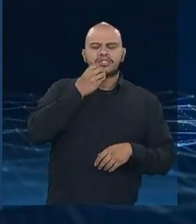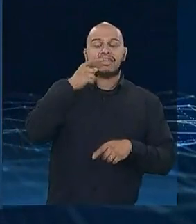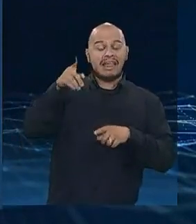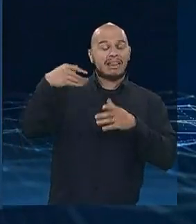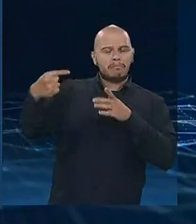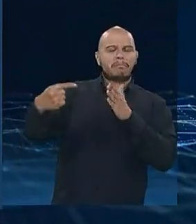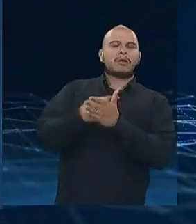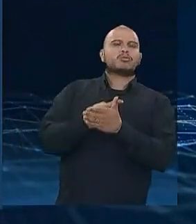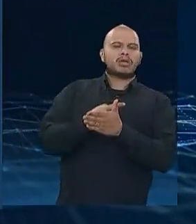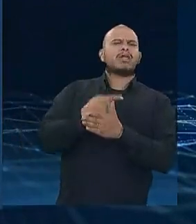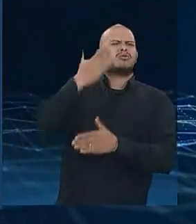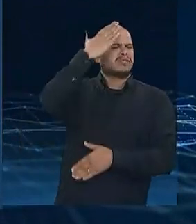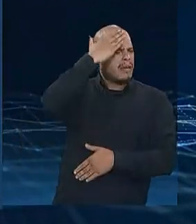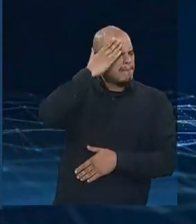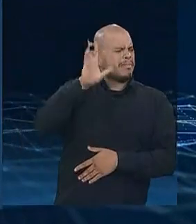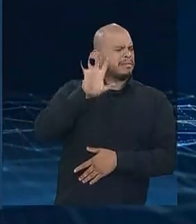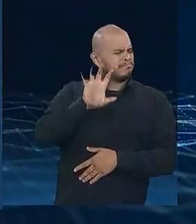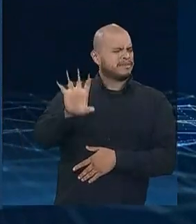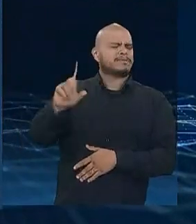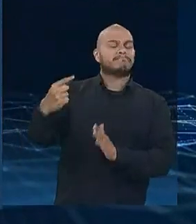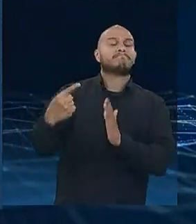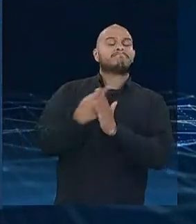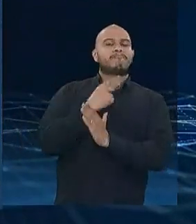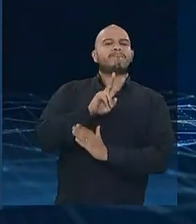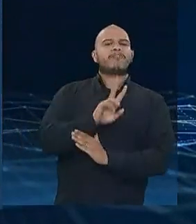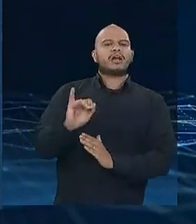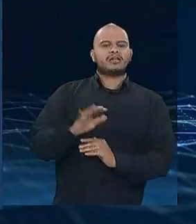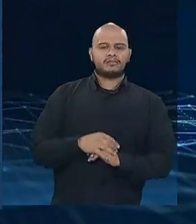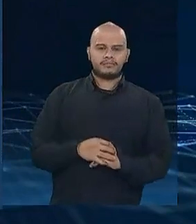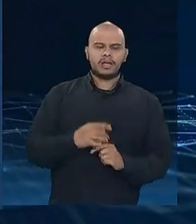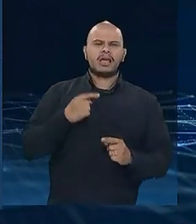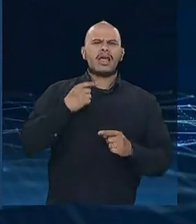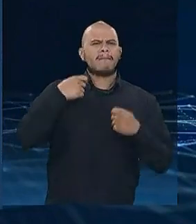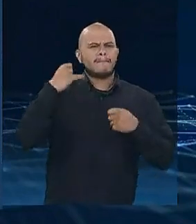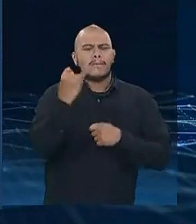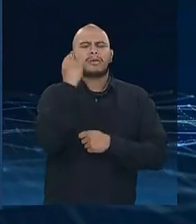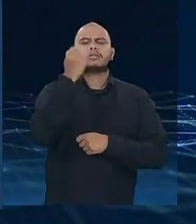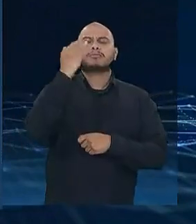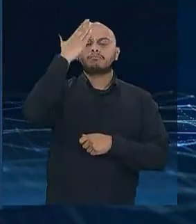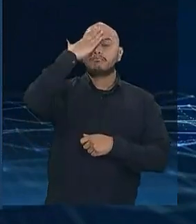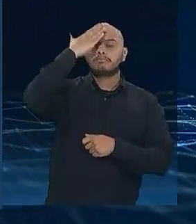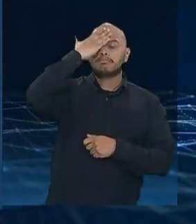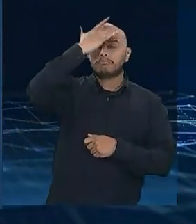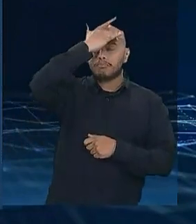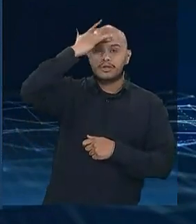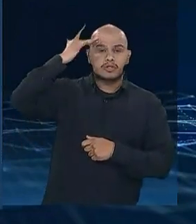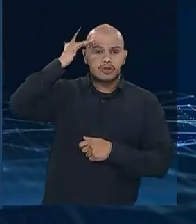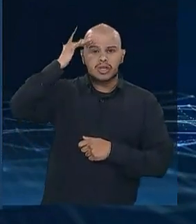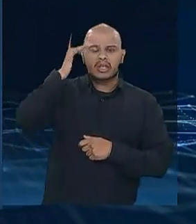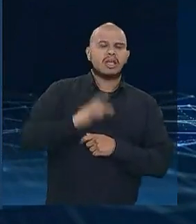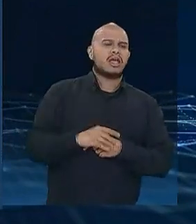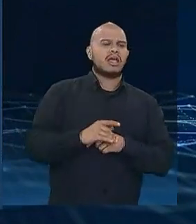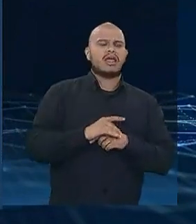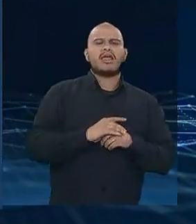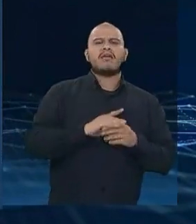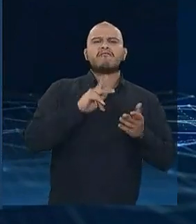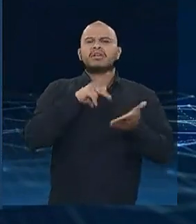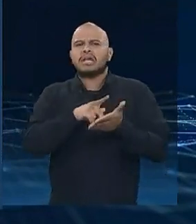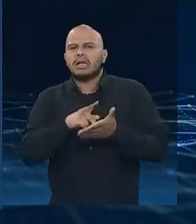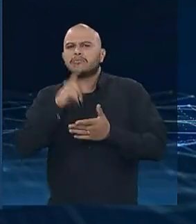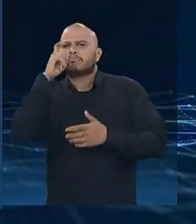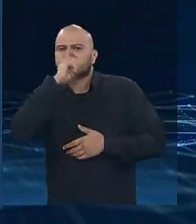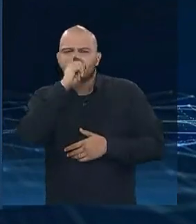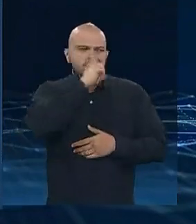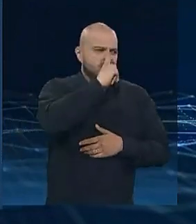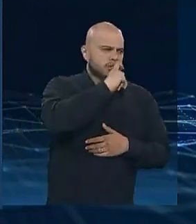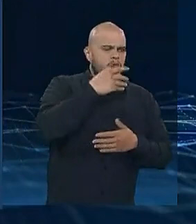viria. Eu acho que isso é importante porque as pessoas precisam saber de que, em verdades, não vale a